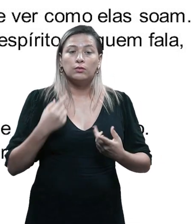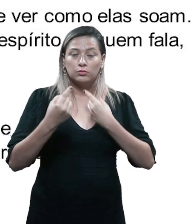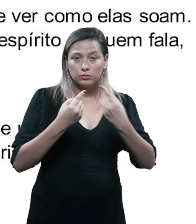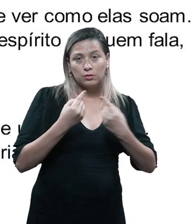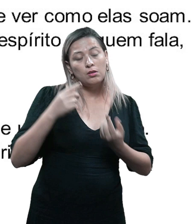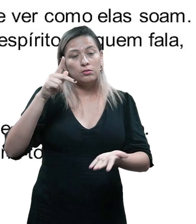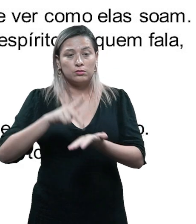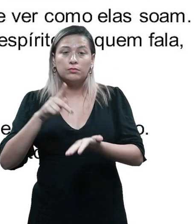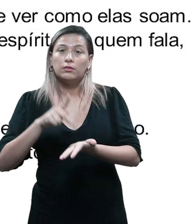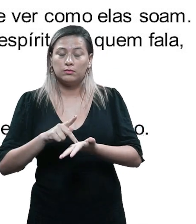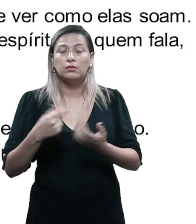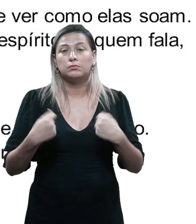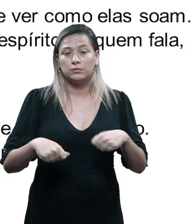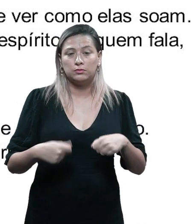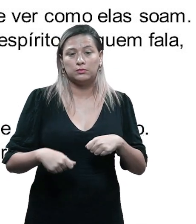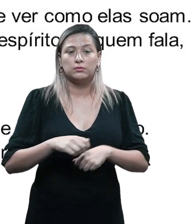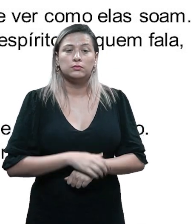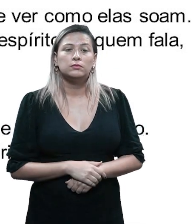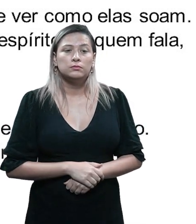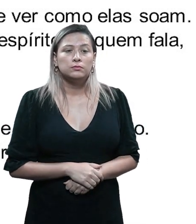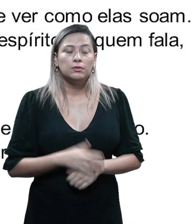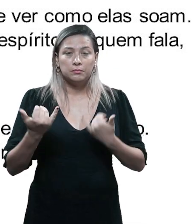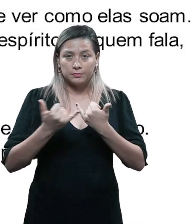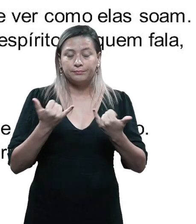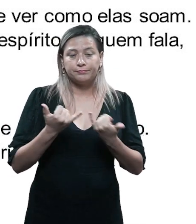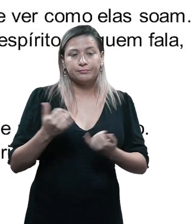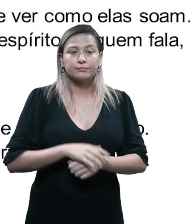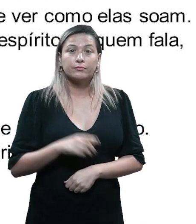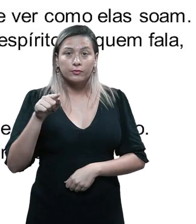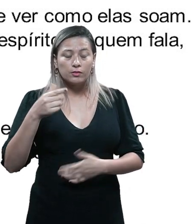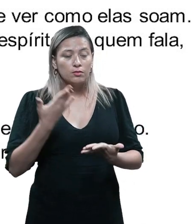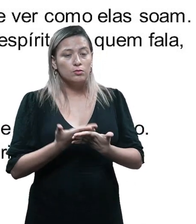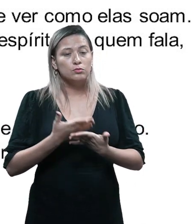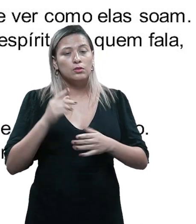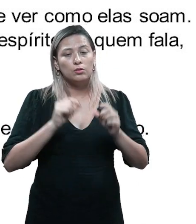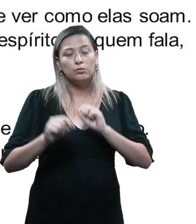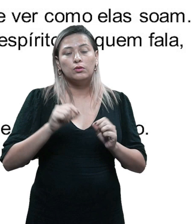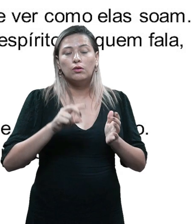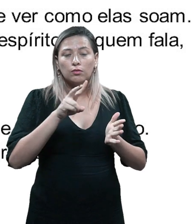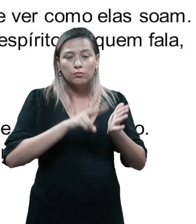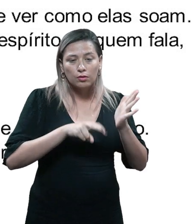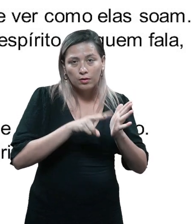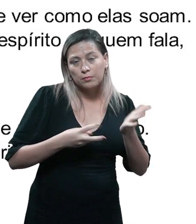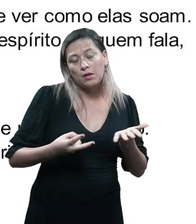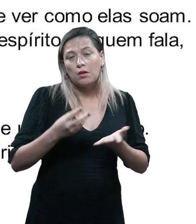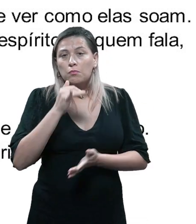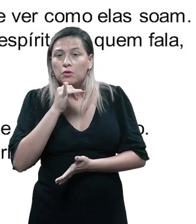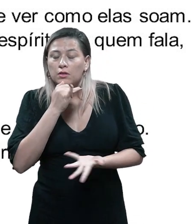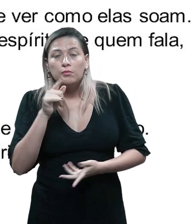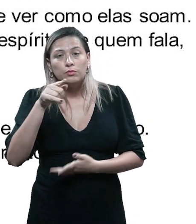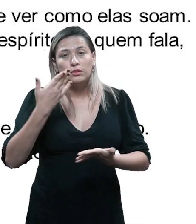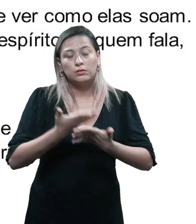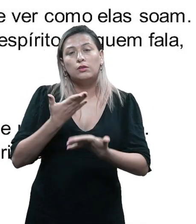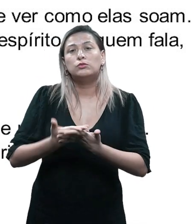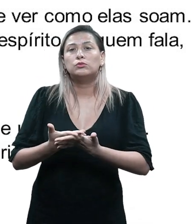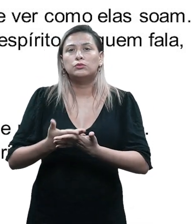os diálogos precisam ser verossímeis, é importante que você conheça o vocabulário, se você está escrevendo um filme